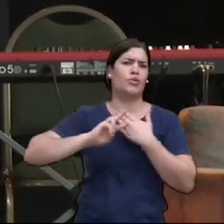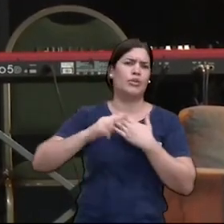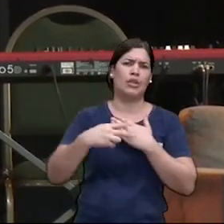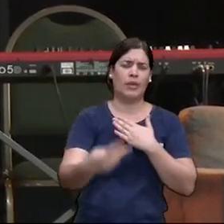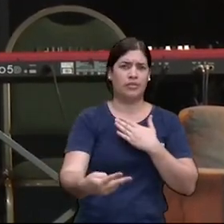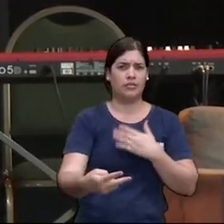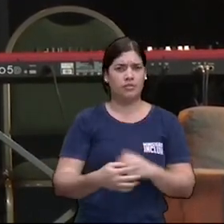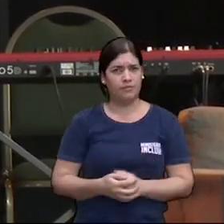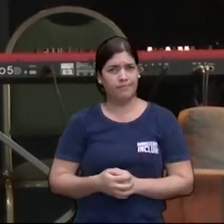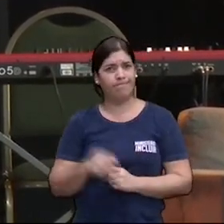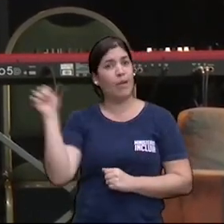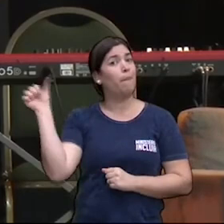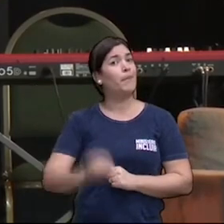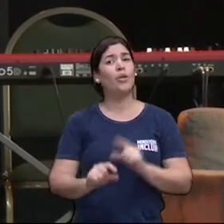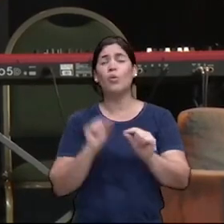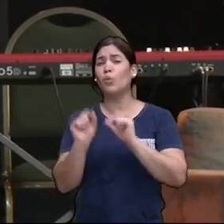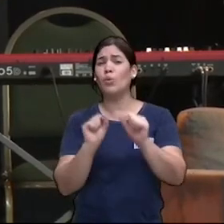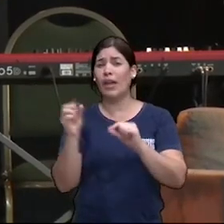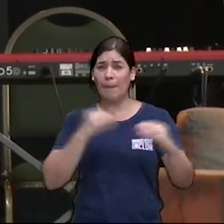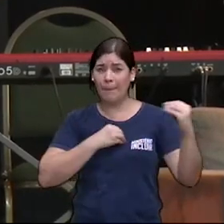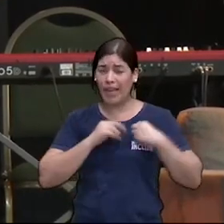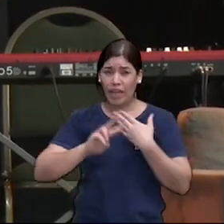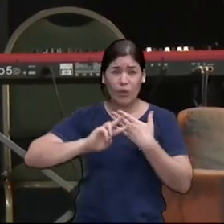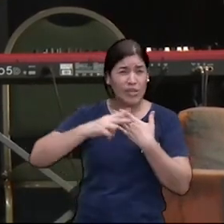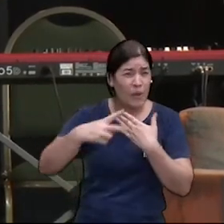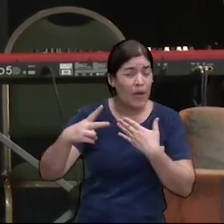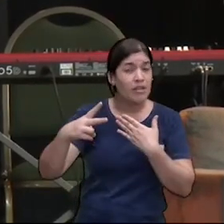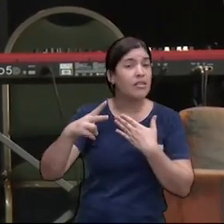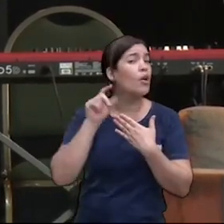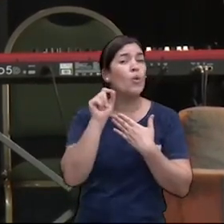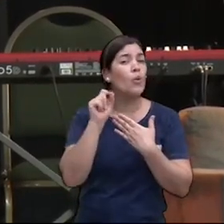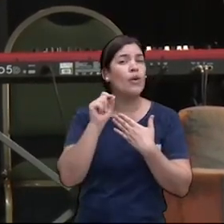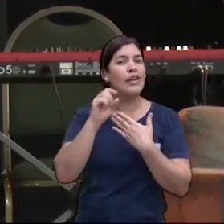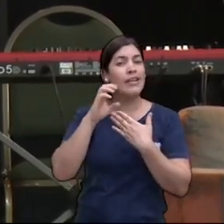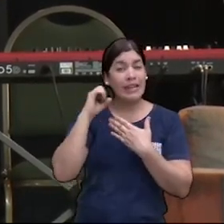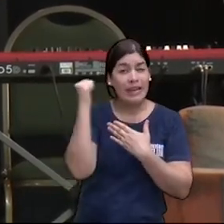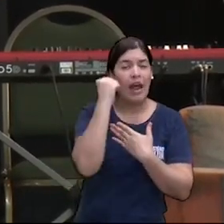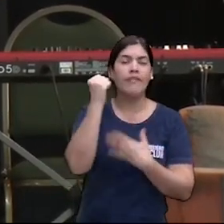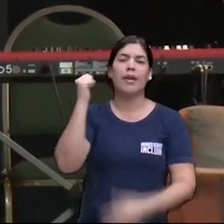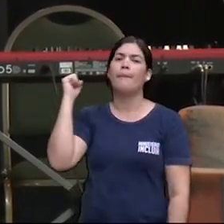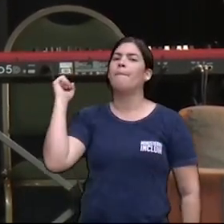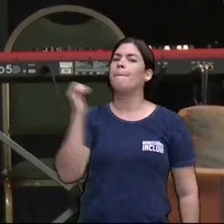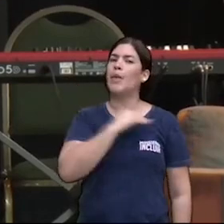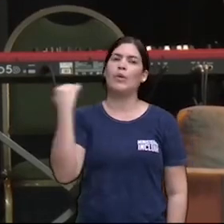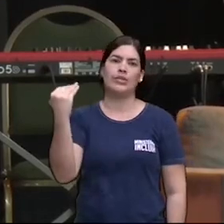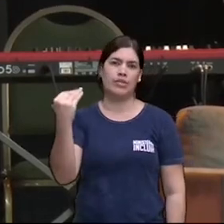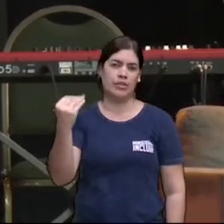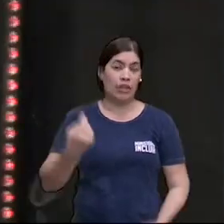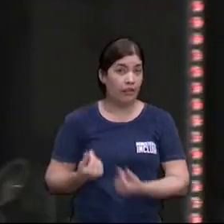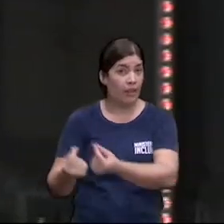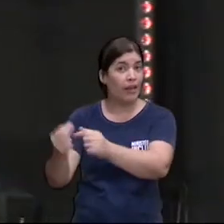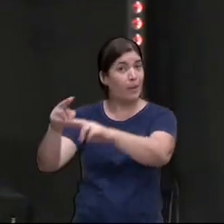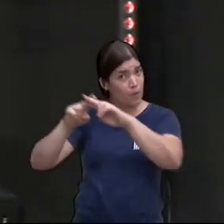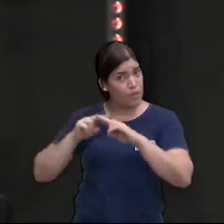tudo é que o pecado traz a consequência fatal da morte e morte eterna por isso Jesus morreu